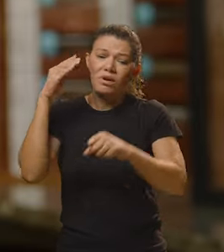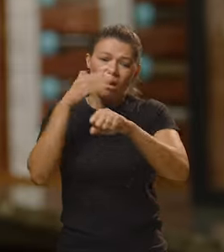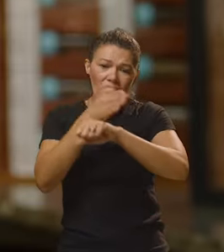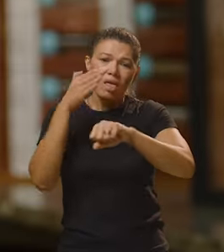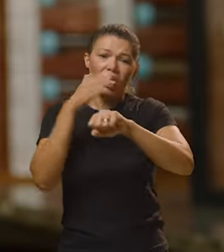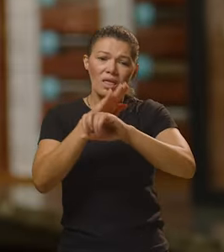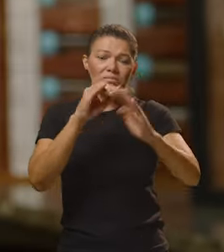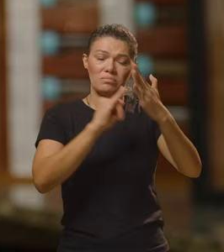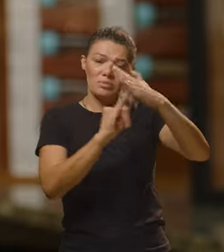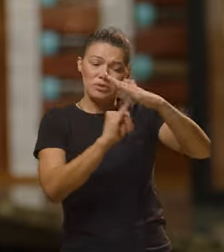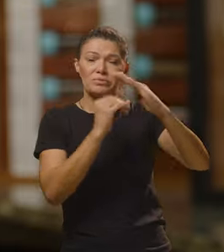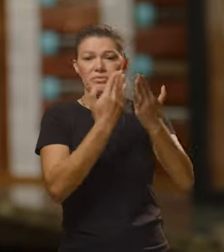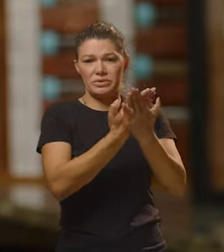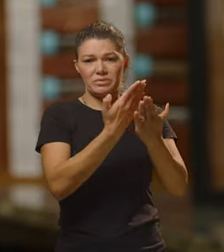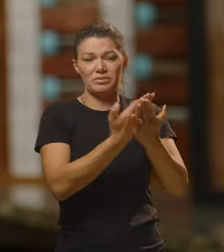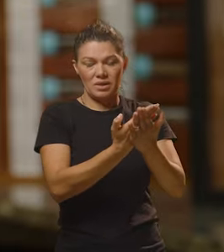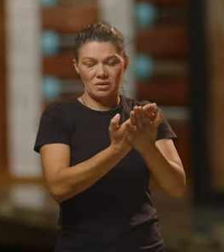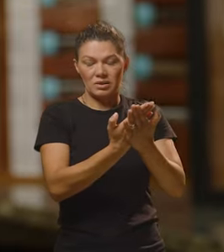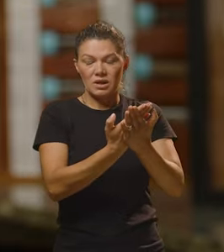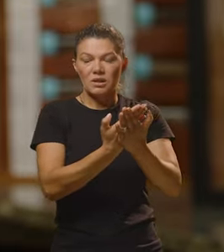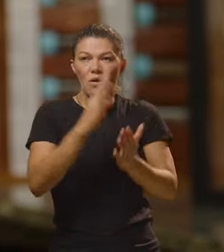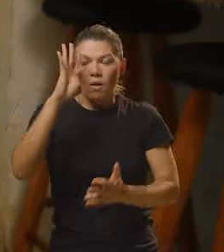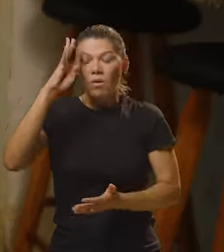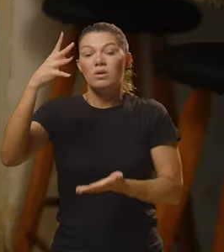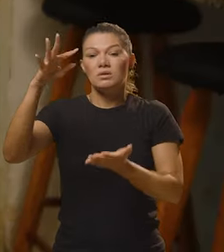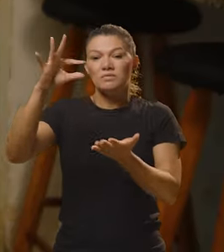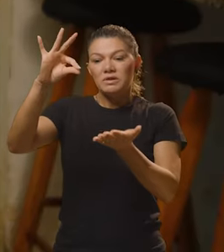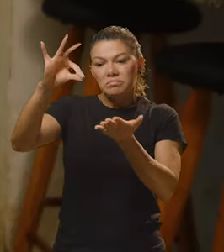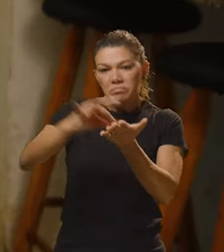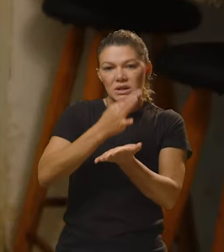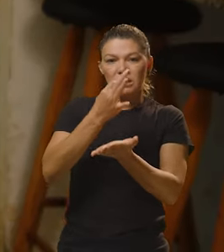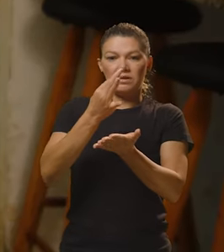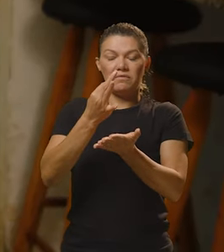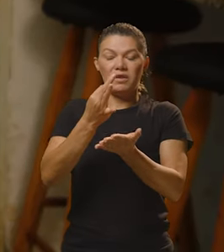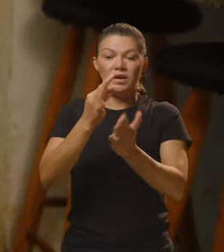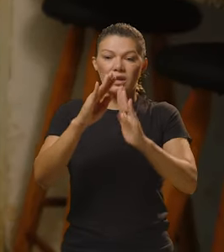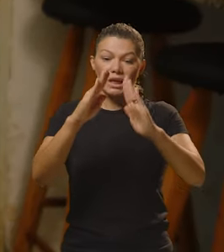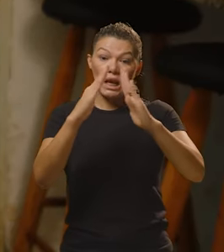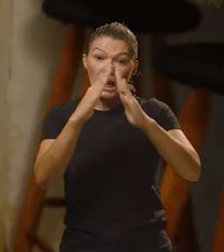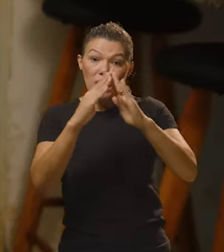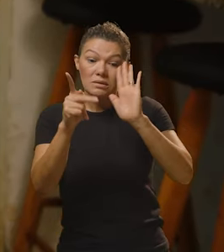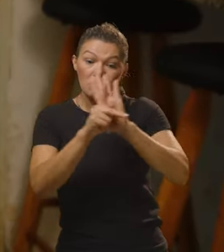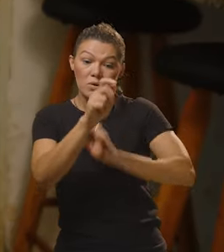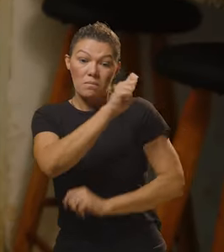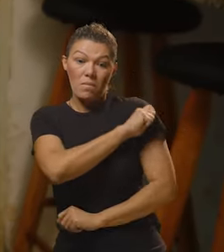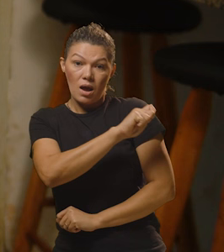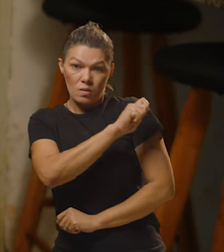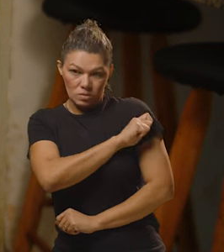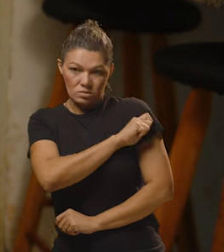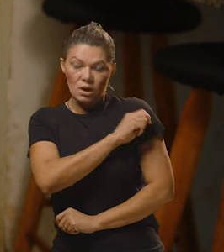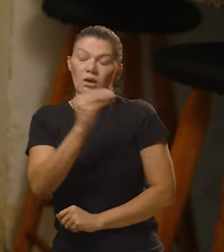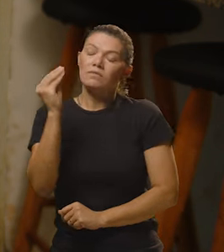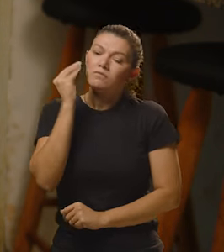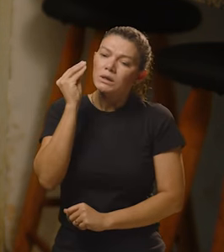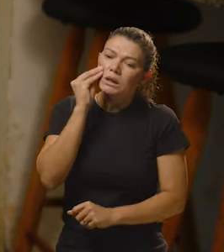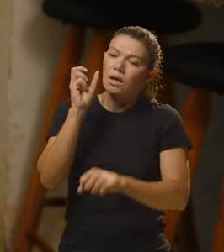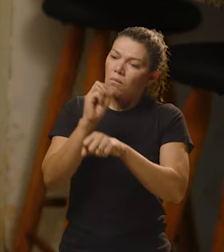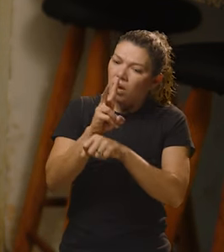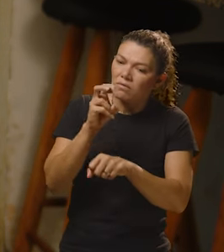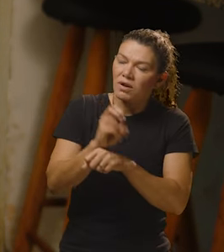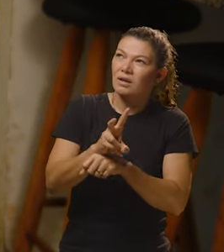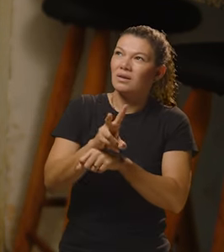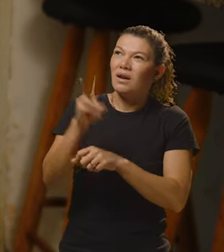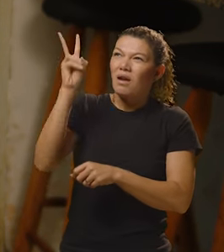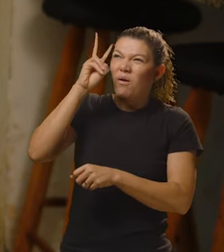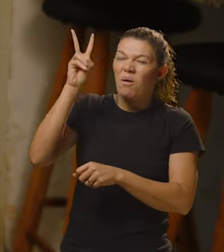vir para o instituto todos os dias para ter aula. Então, eu decidi me inscrever na moradia estudantil. E eu falei, eu vou